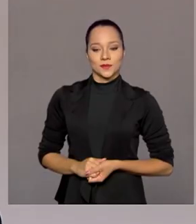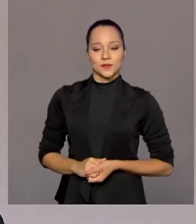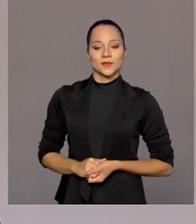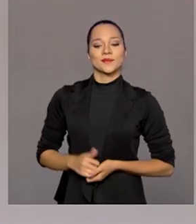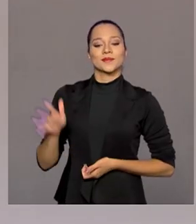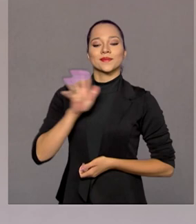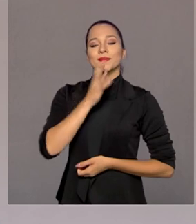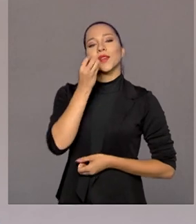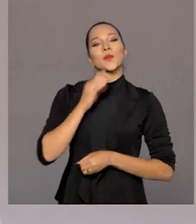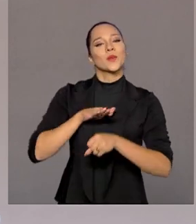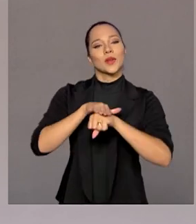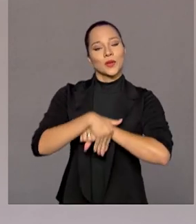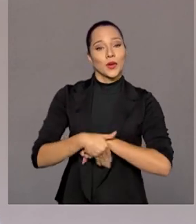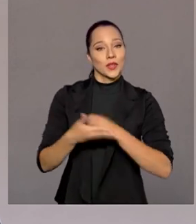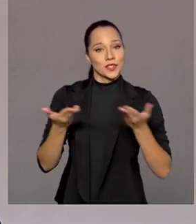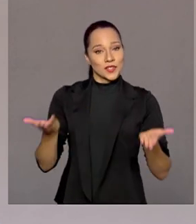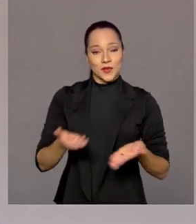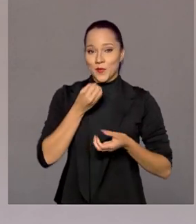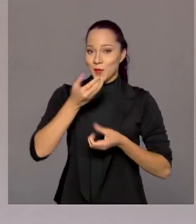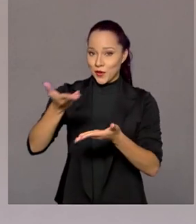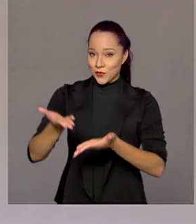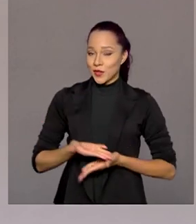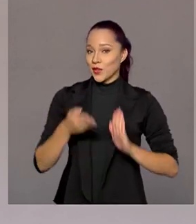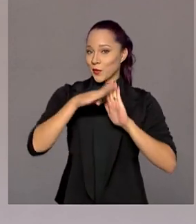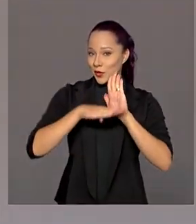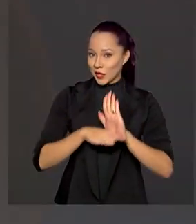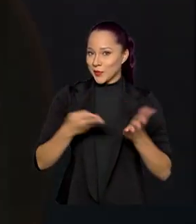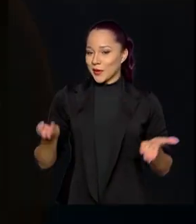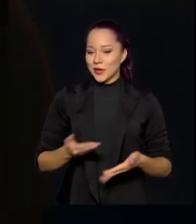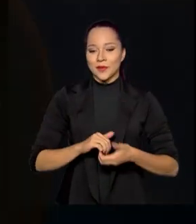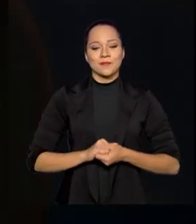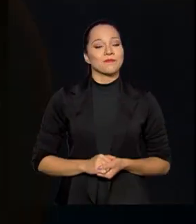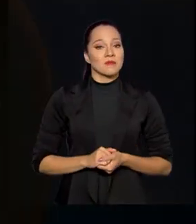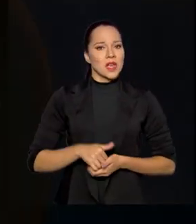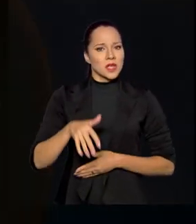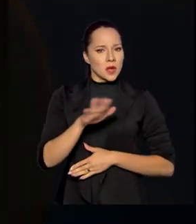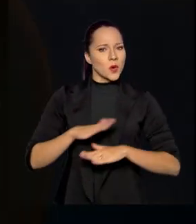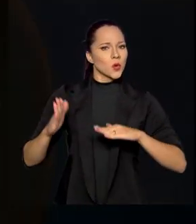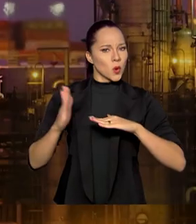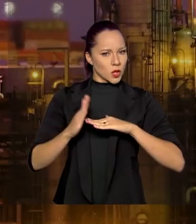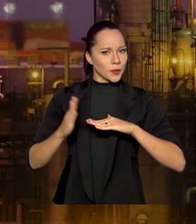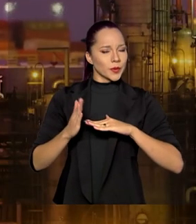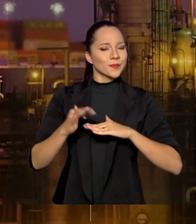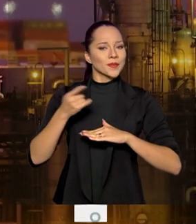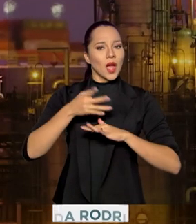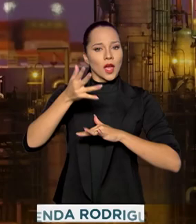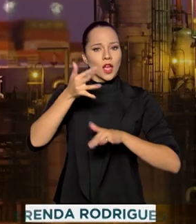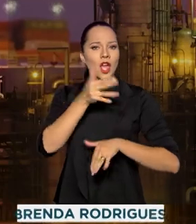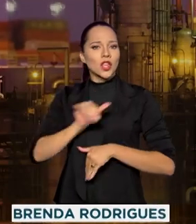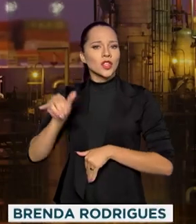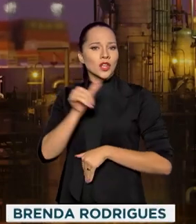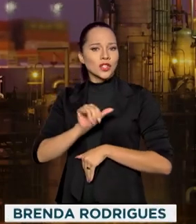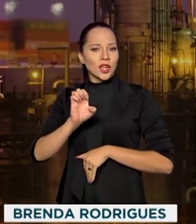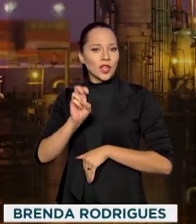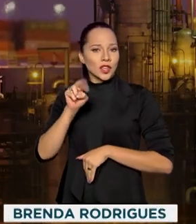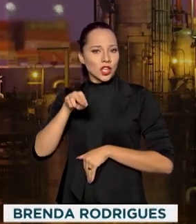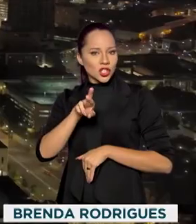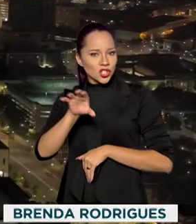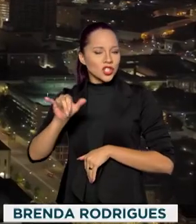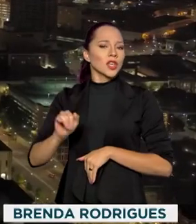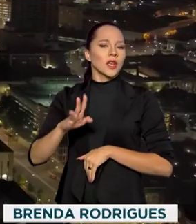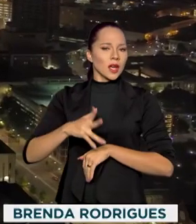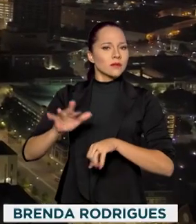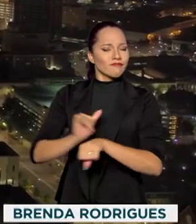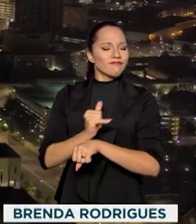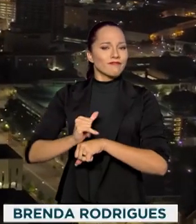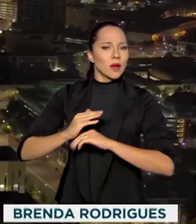Olá, boa noite e seja bem-vindo ao Brasil em Pauta. No mundo contemporâneo, a produção de energia é estratégica para o crescimento